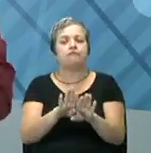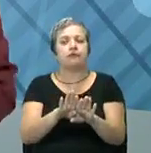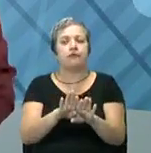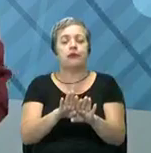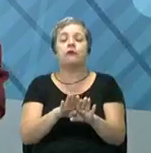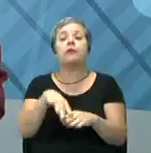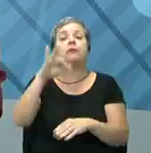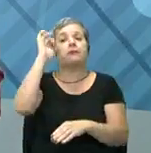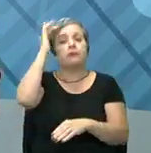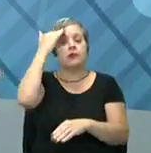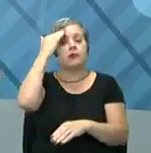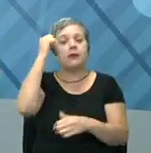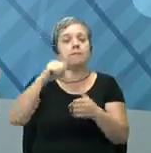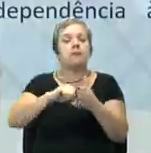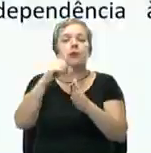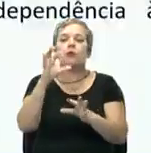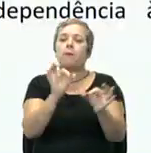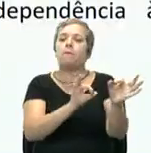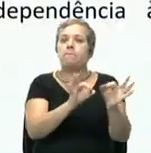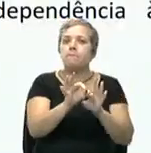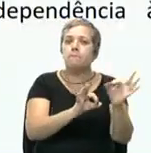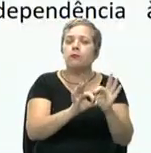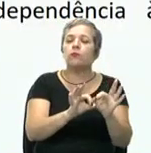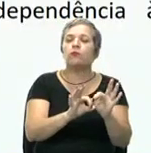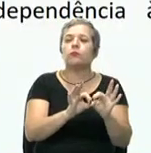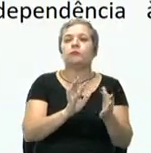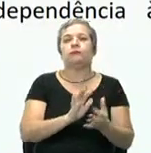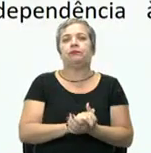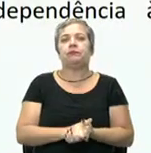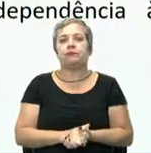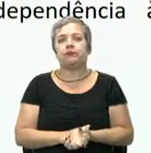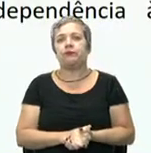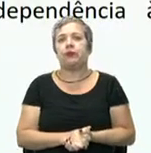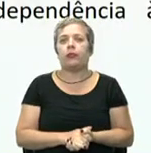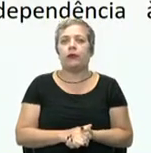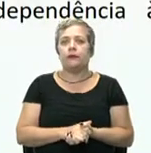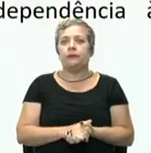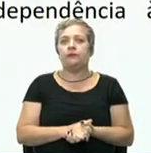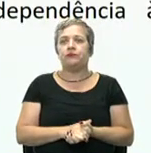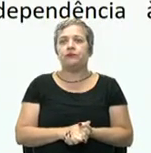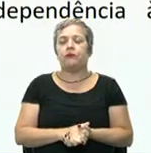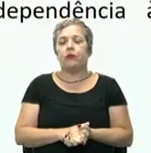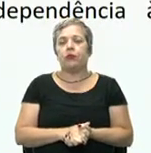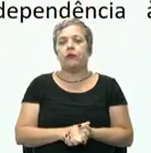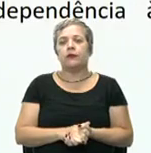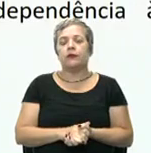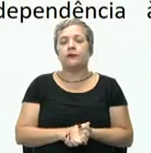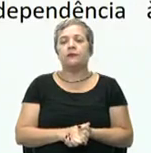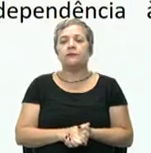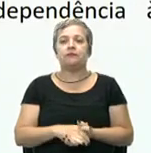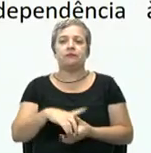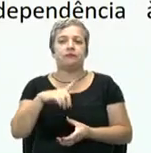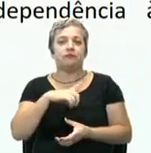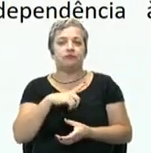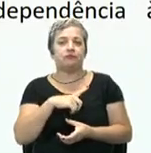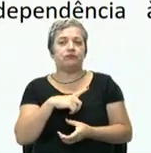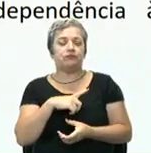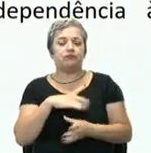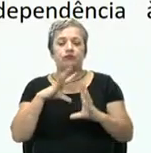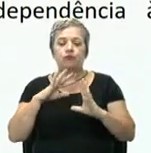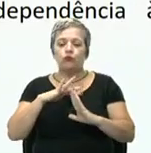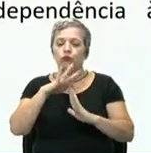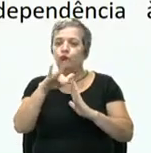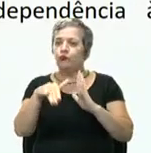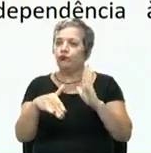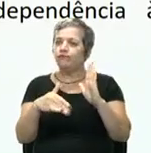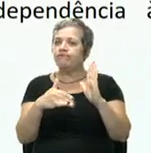Mas vamos entender primeiro o planejamento, que é o estruturalismo. O estruturalismo ele vai considerar o todo